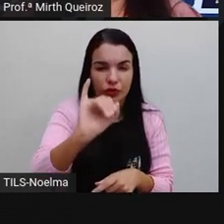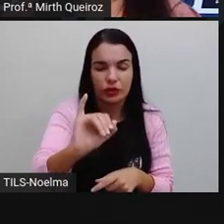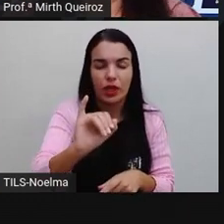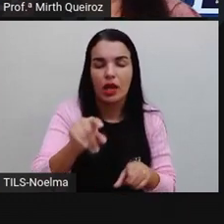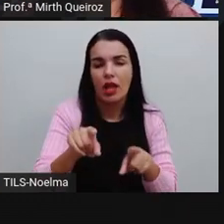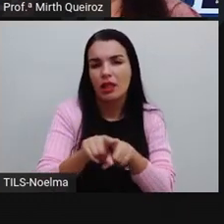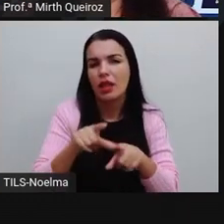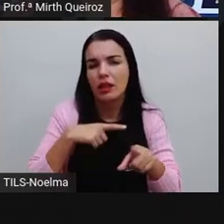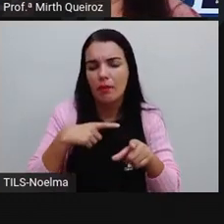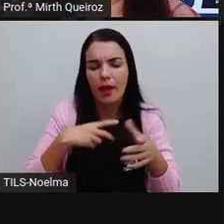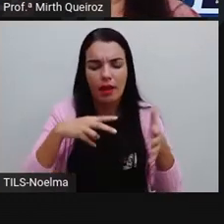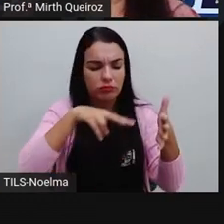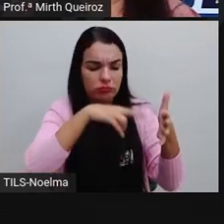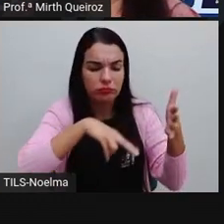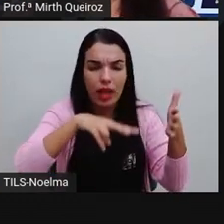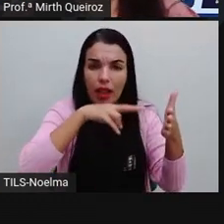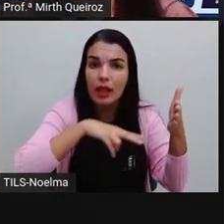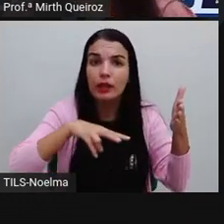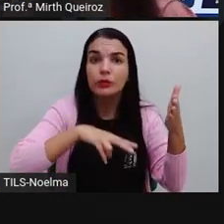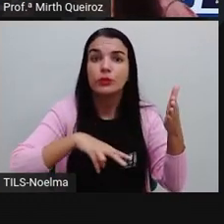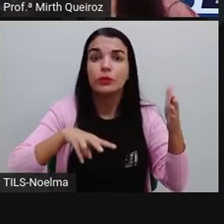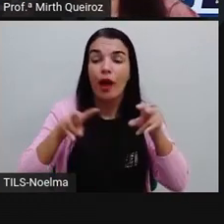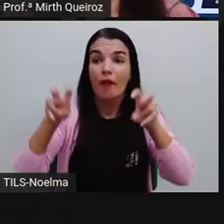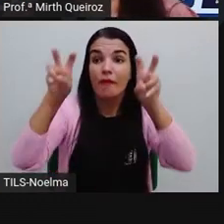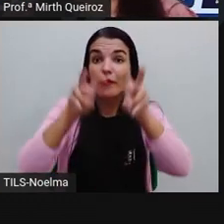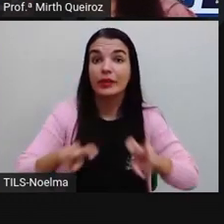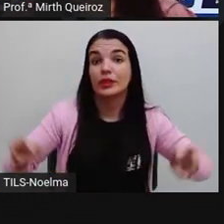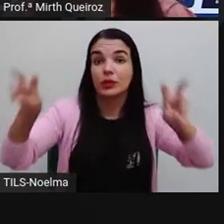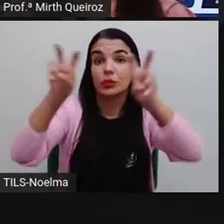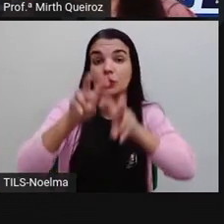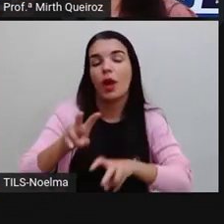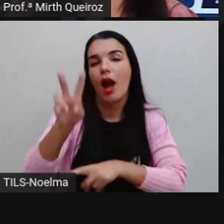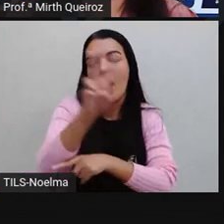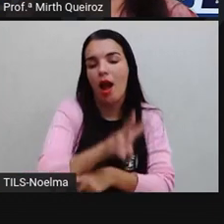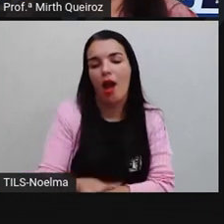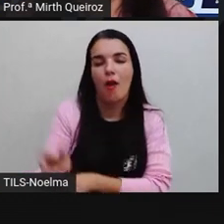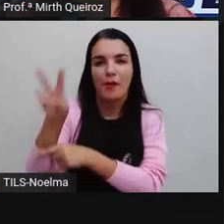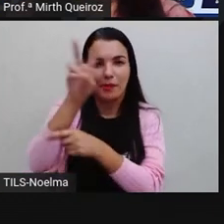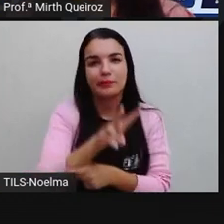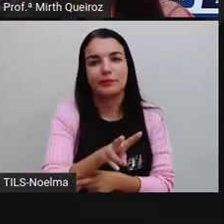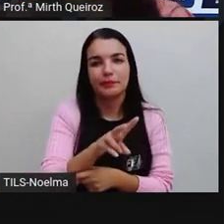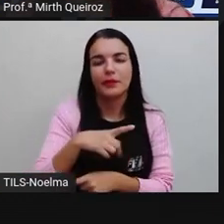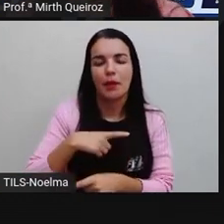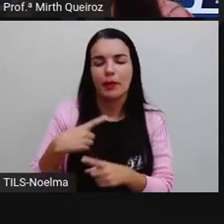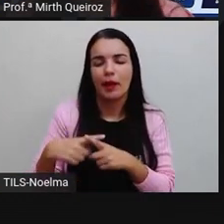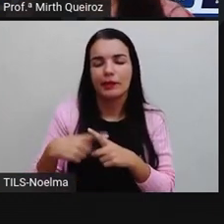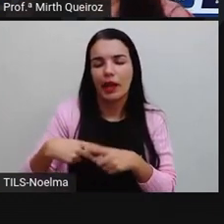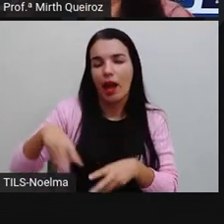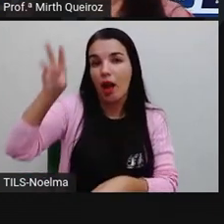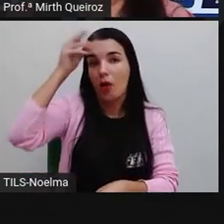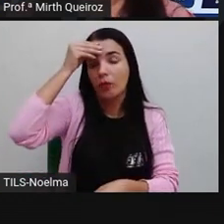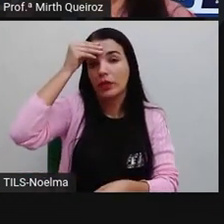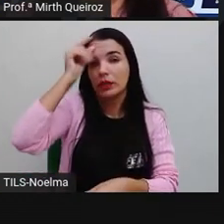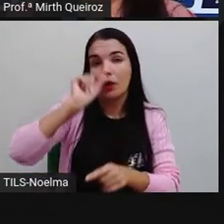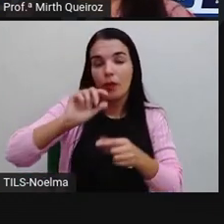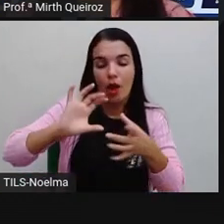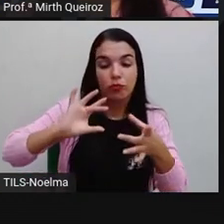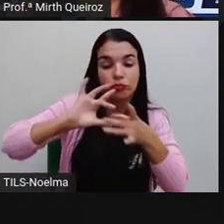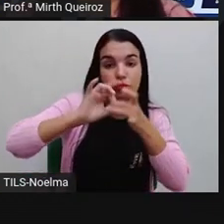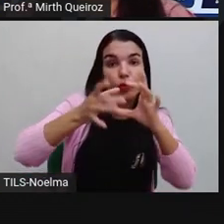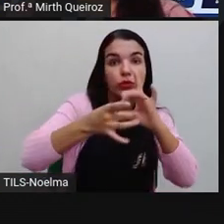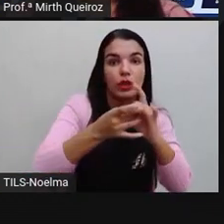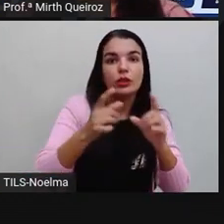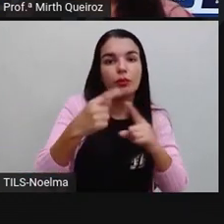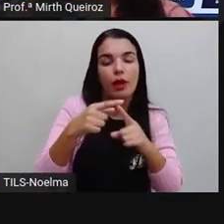dá para a gente entender um contexto ou uma situação ali a